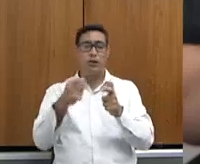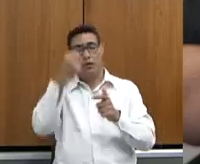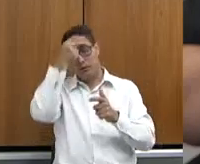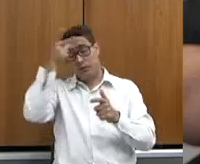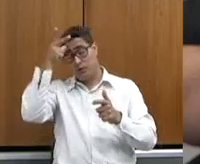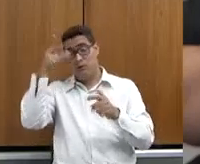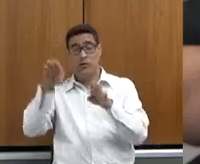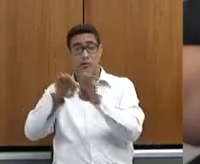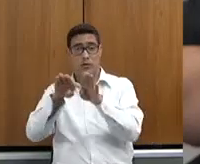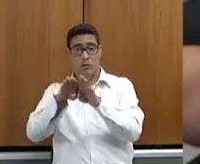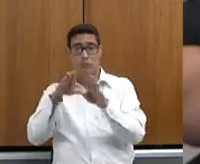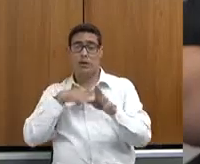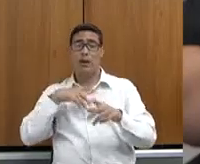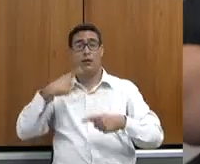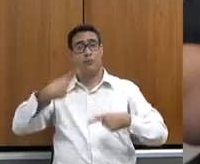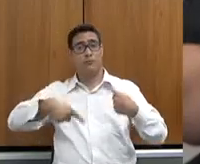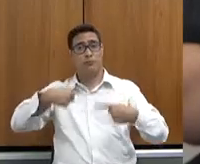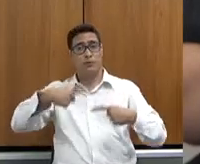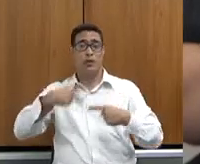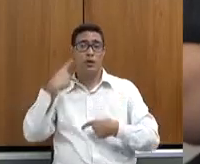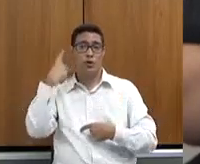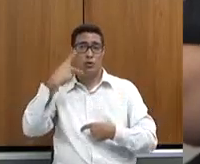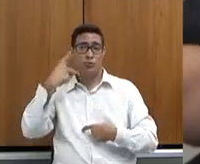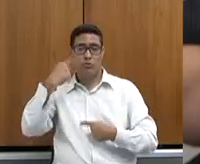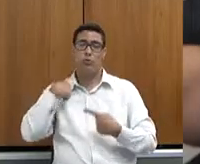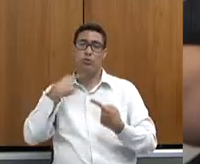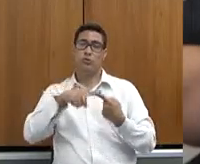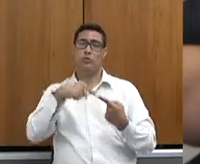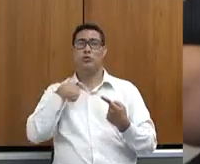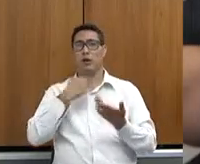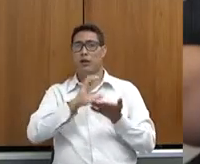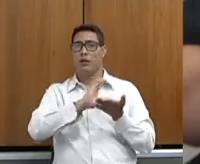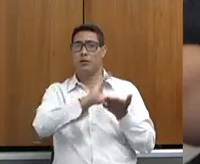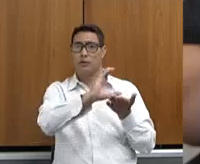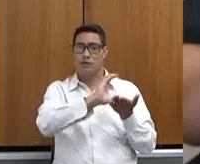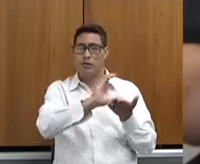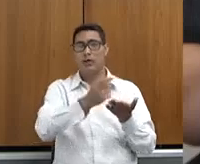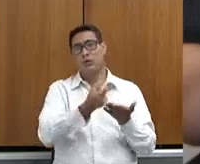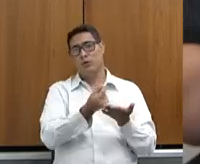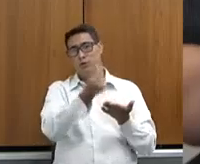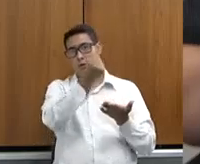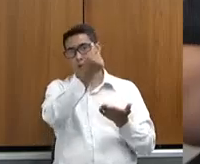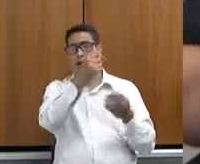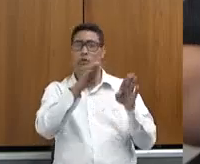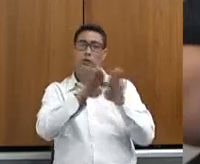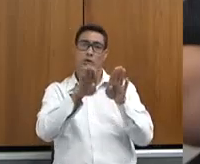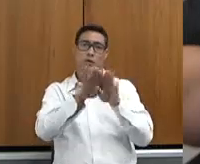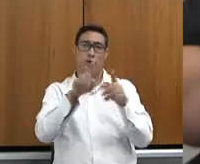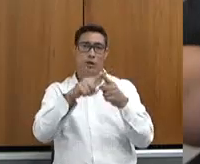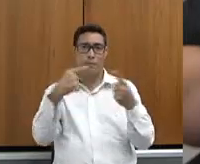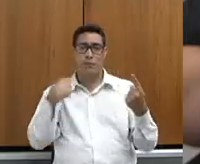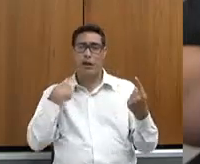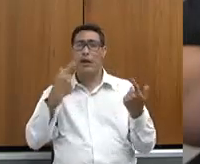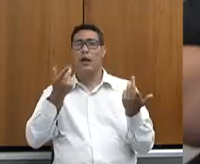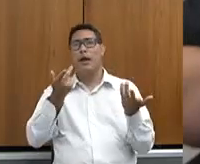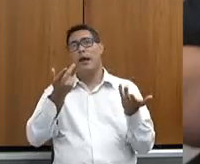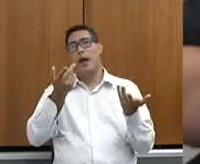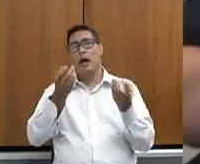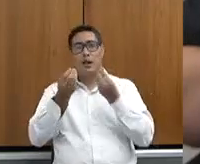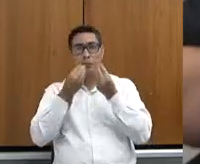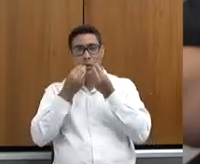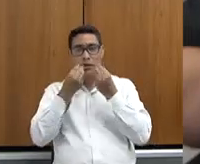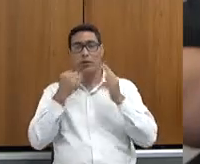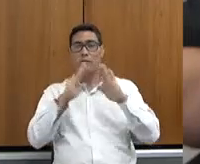viabilização de políticas públicas de acesso a crédito, regularização fundiária, Programa Nacional de Alimentação Escolar, o